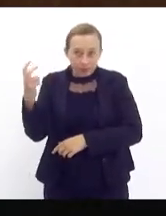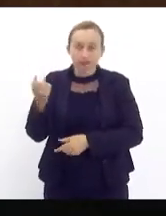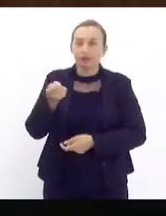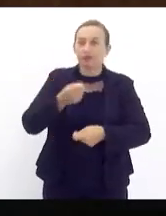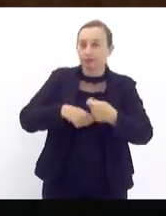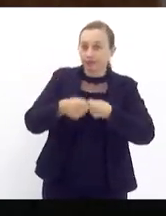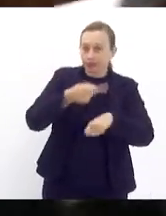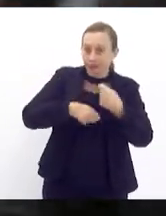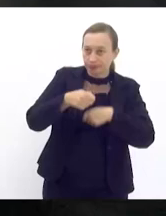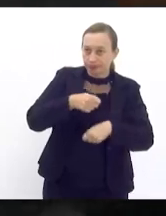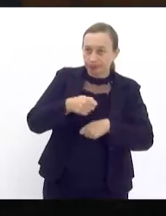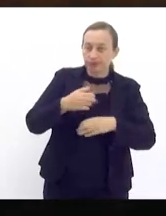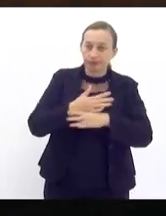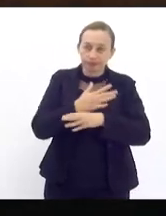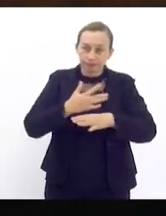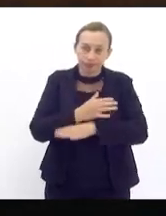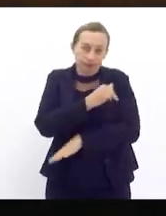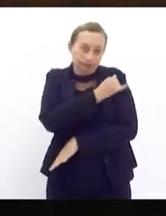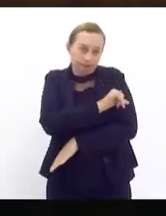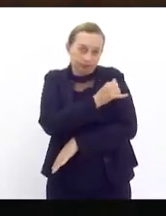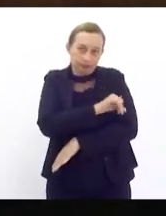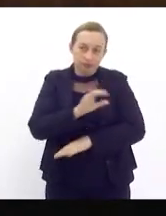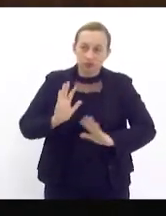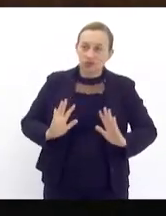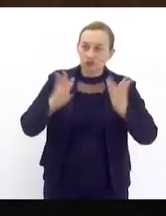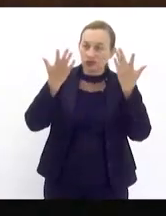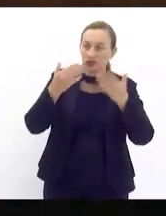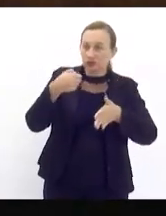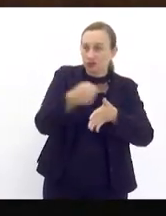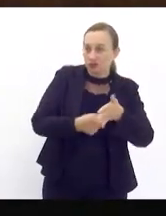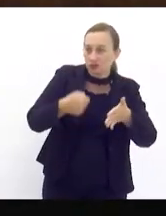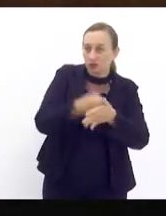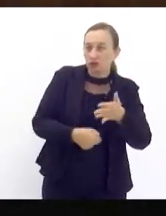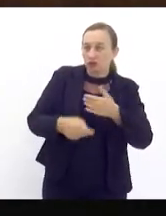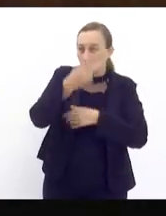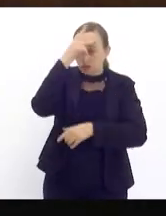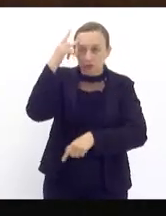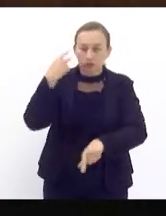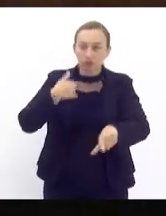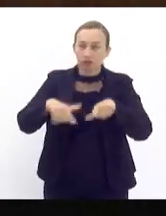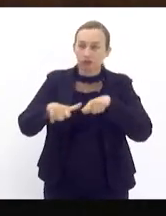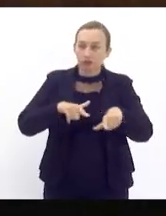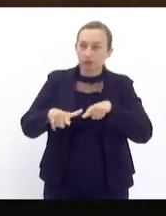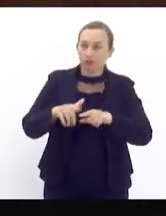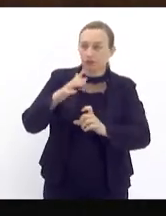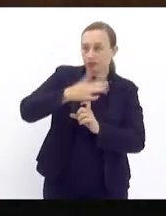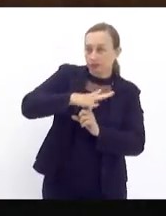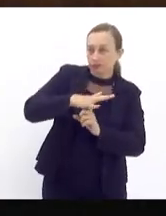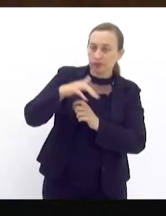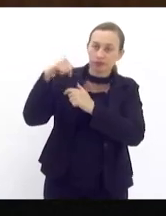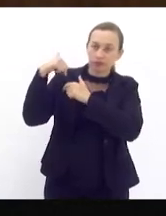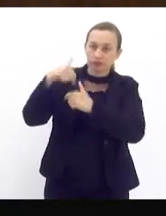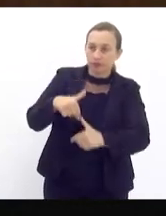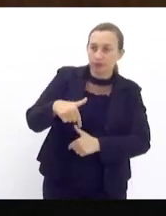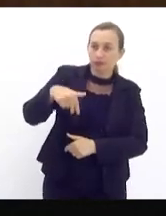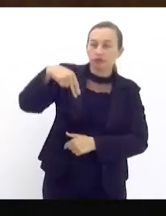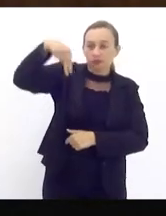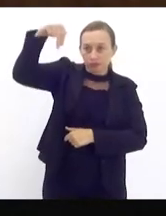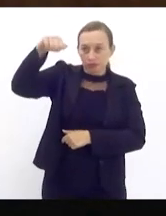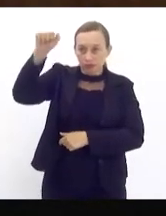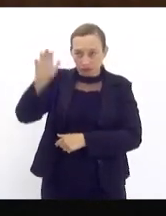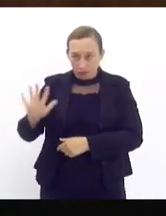economia da cidade do Rio de Janeiro. Viva a luta dos trabalhadores da Feira de Tradições Nordestinas.